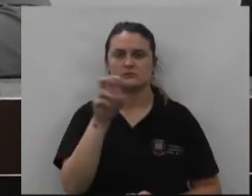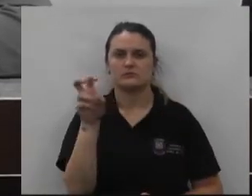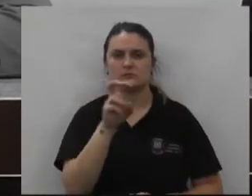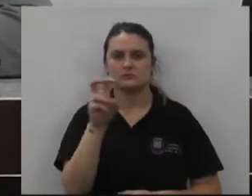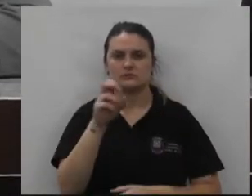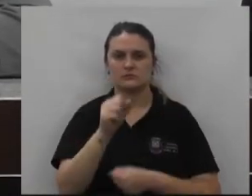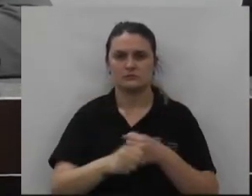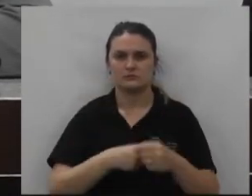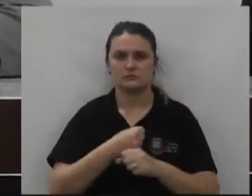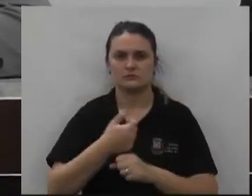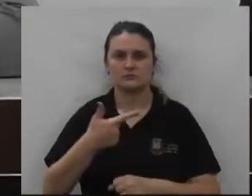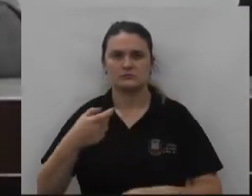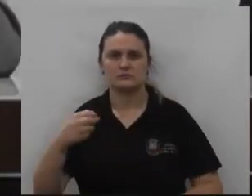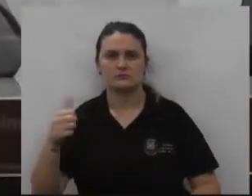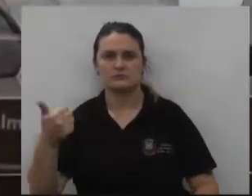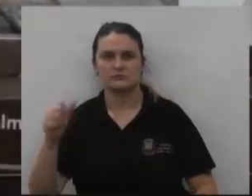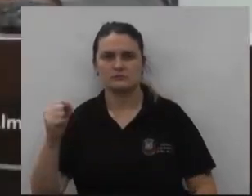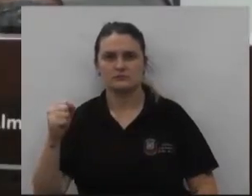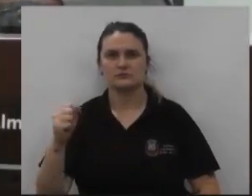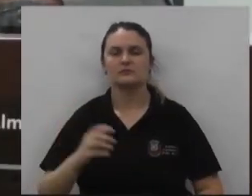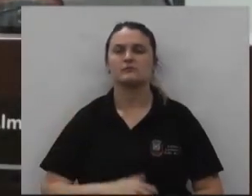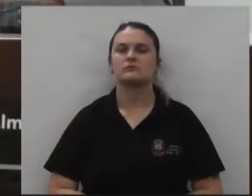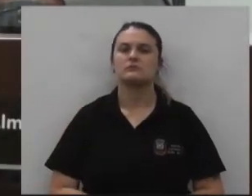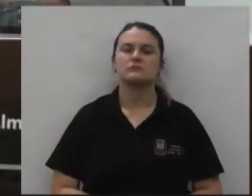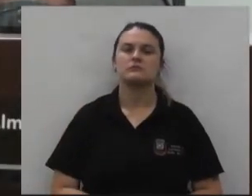55 de 2018